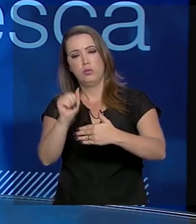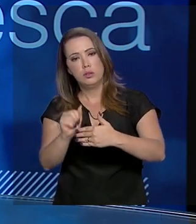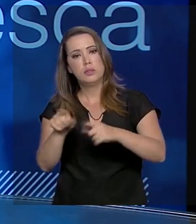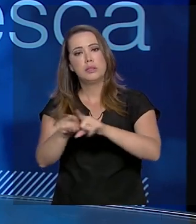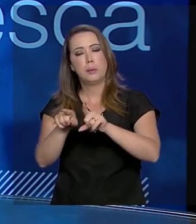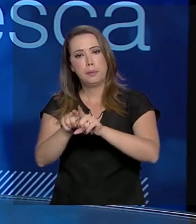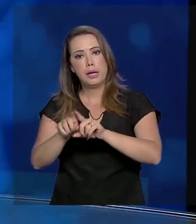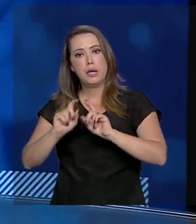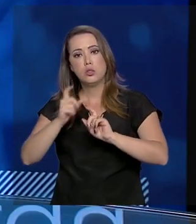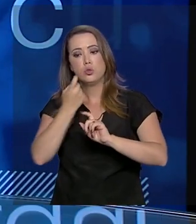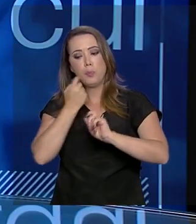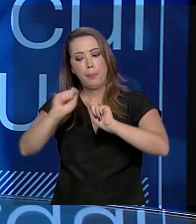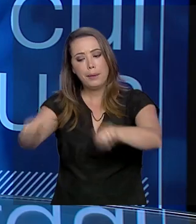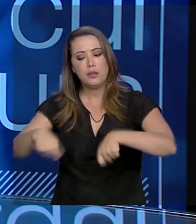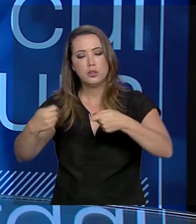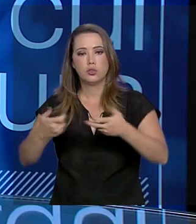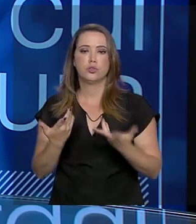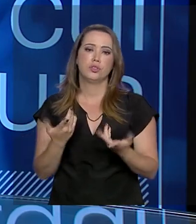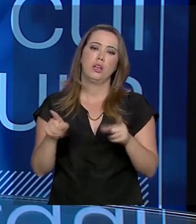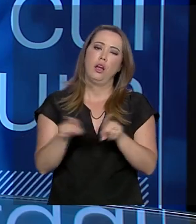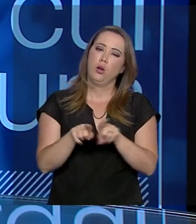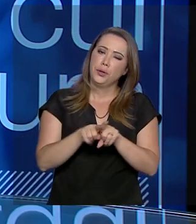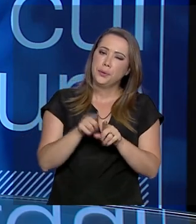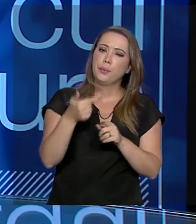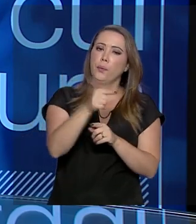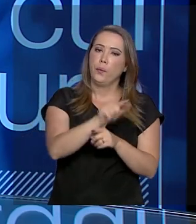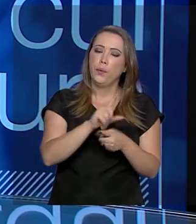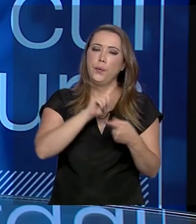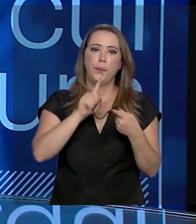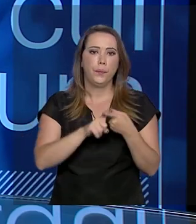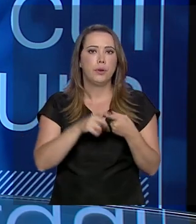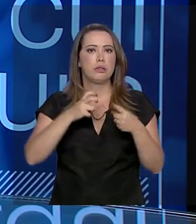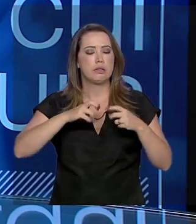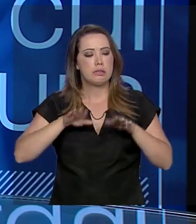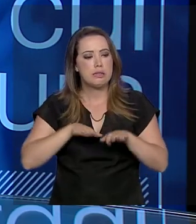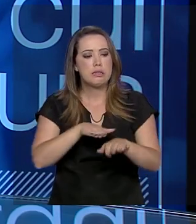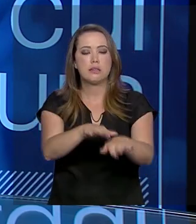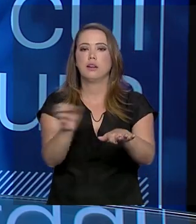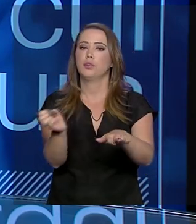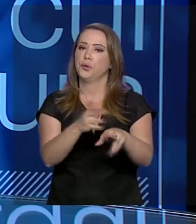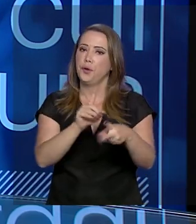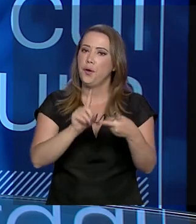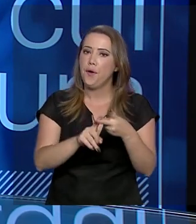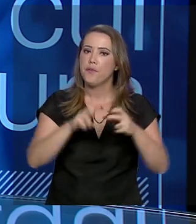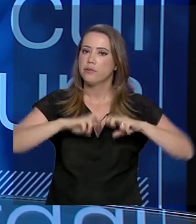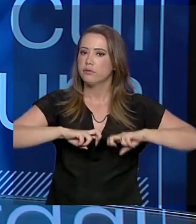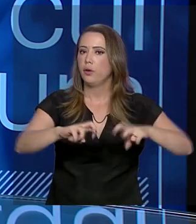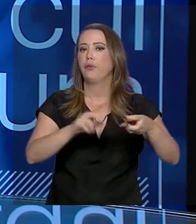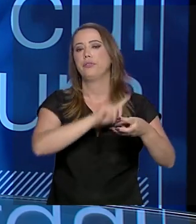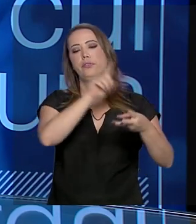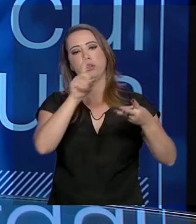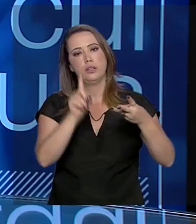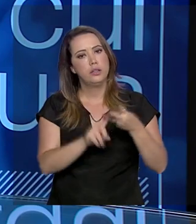o governo federal vem investindo, estradas, ferrovias, hidrovias, com certeza, esse peixe vai chegar com alta produção